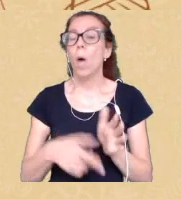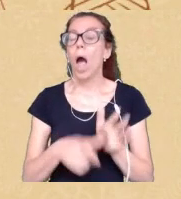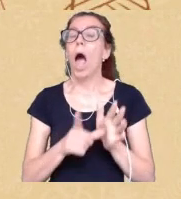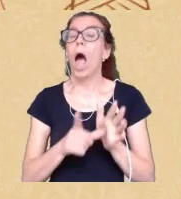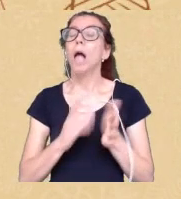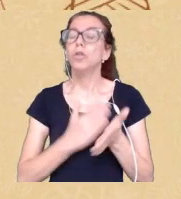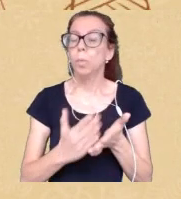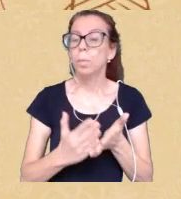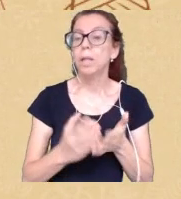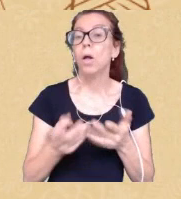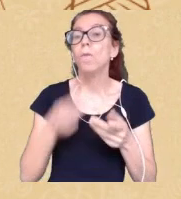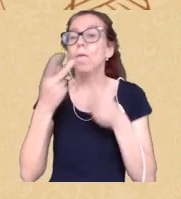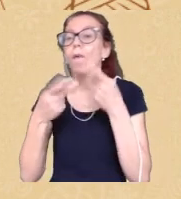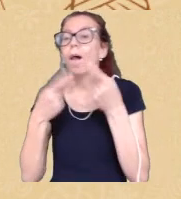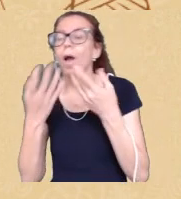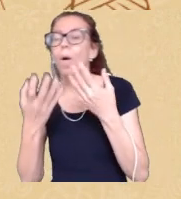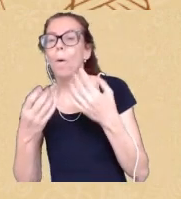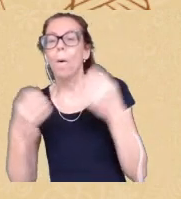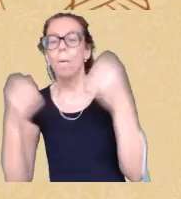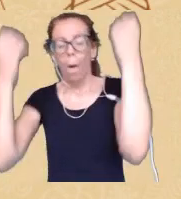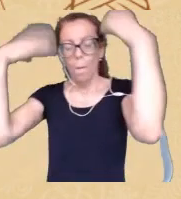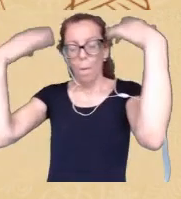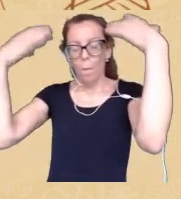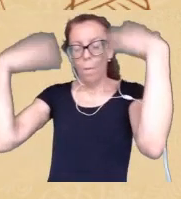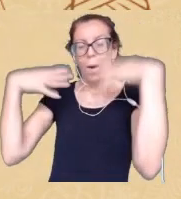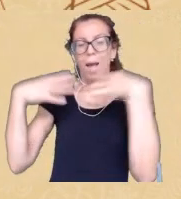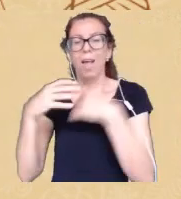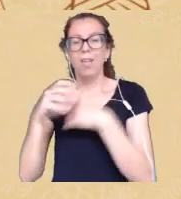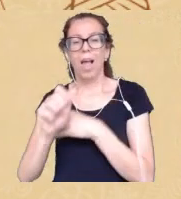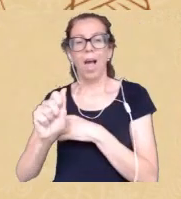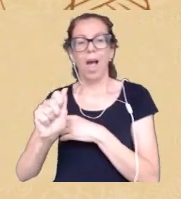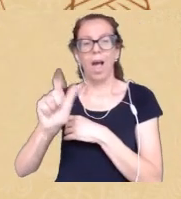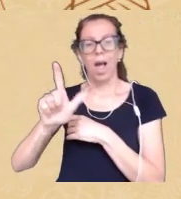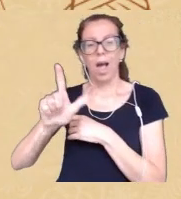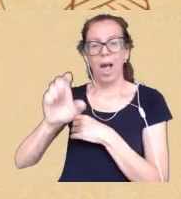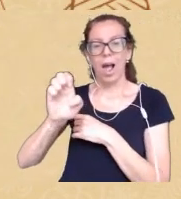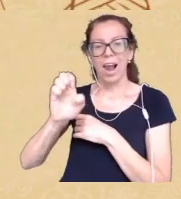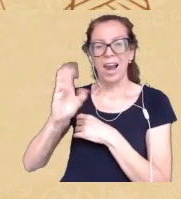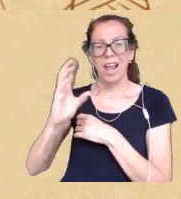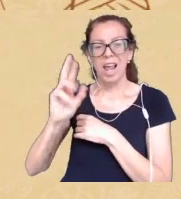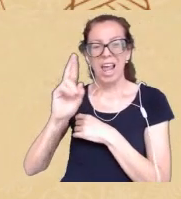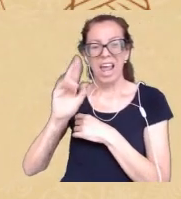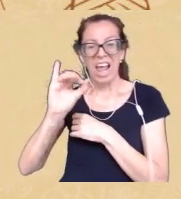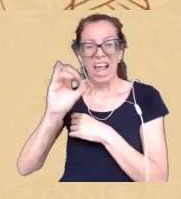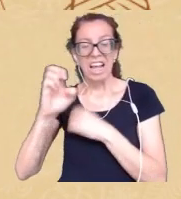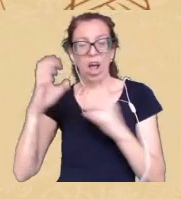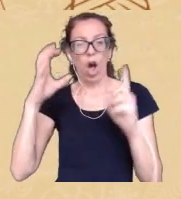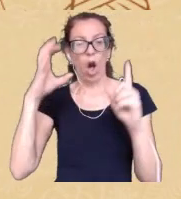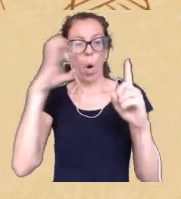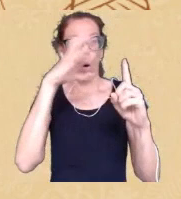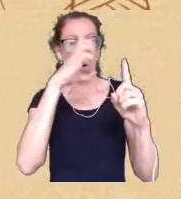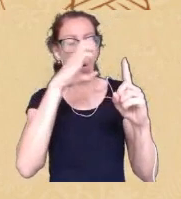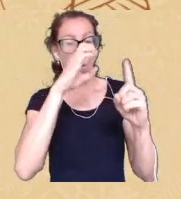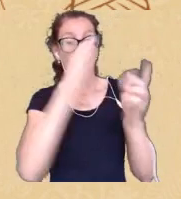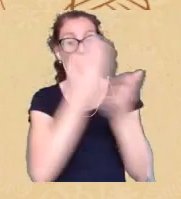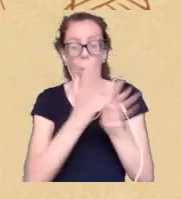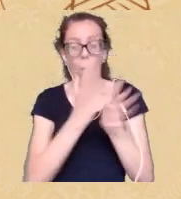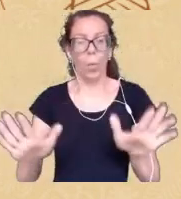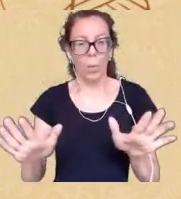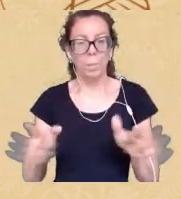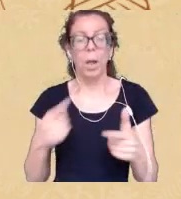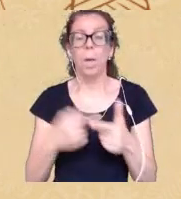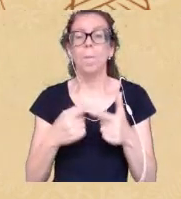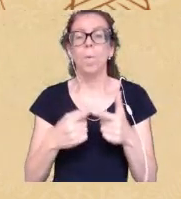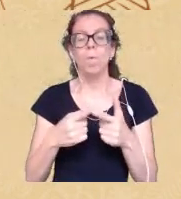assim toma um banho de alecrim que vai ajudar você a espantar a influência porque esses conhecimentos e saberes não é que